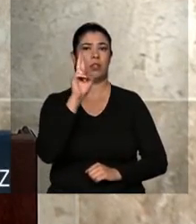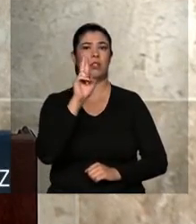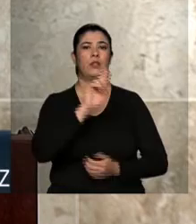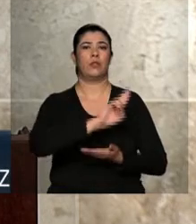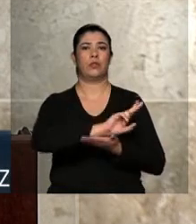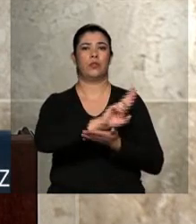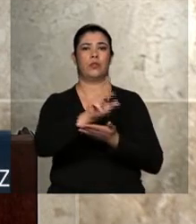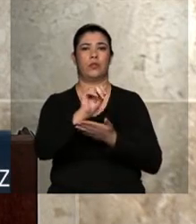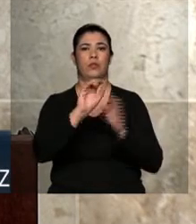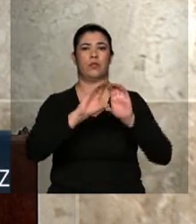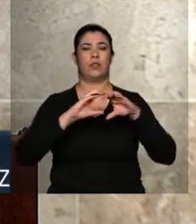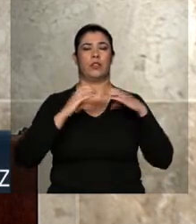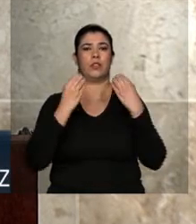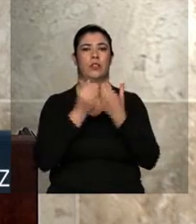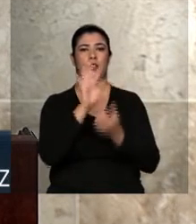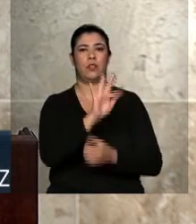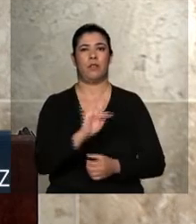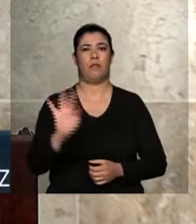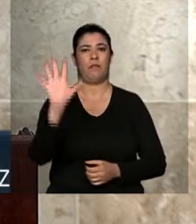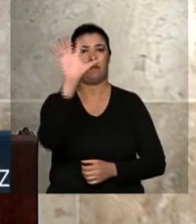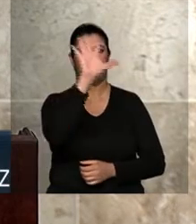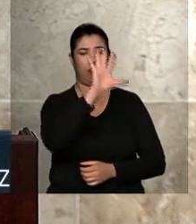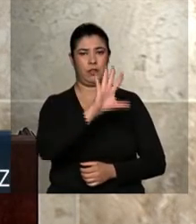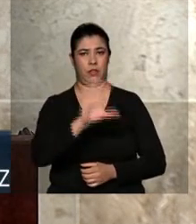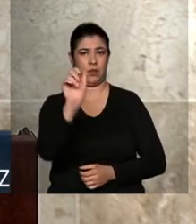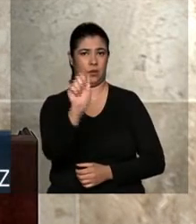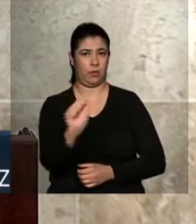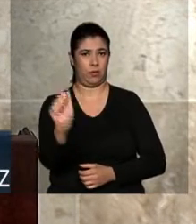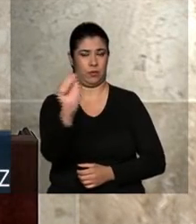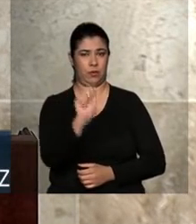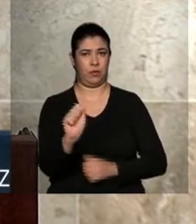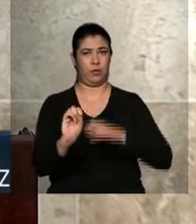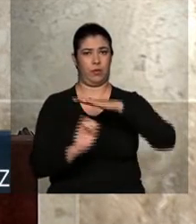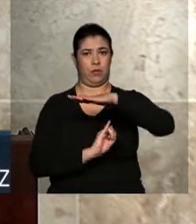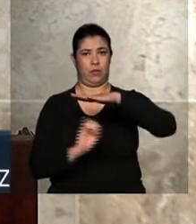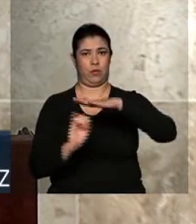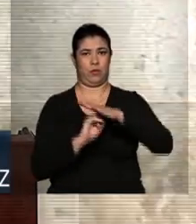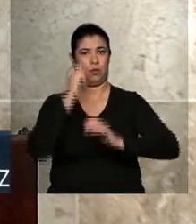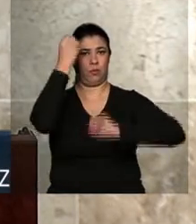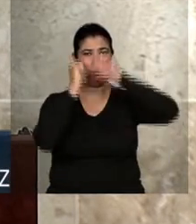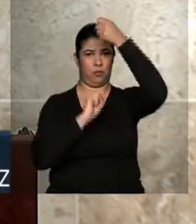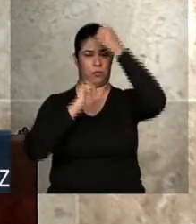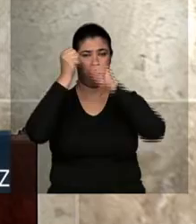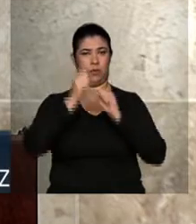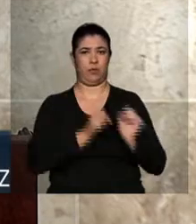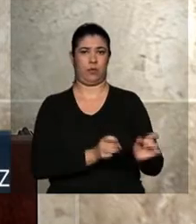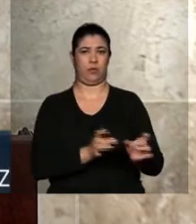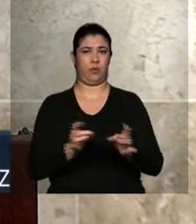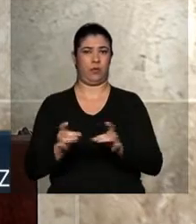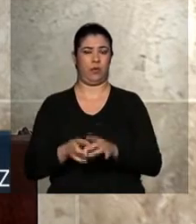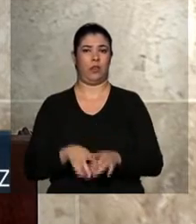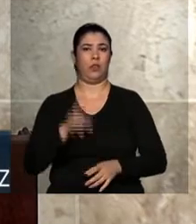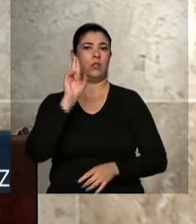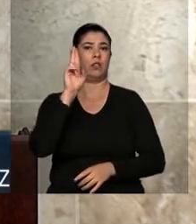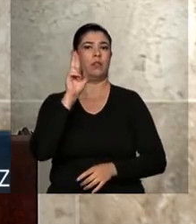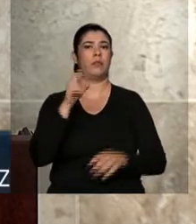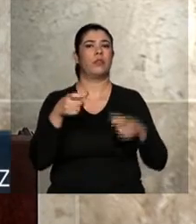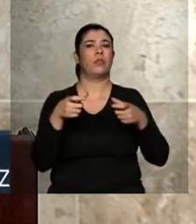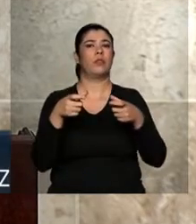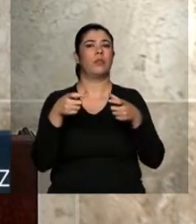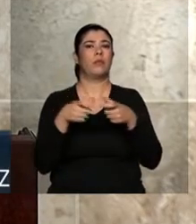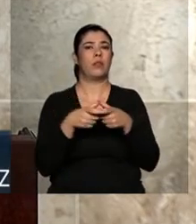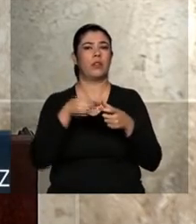confederações, federações, associações de indústria e comércio, representantes das pequenas,